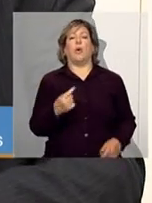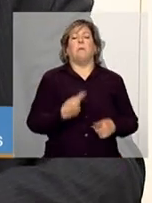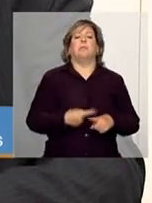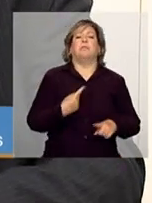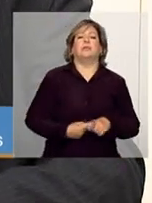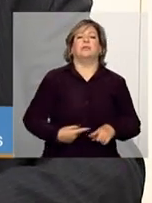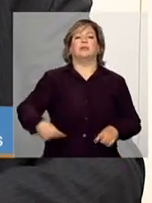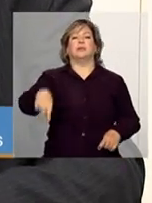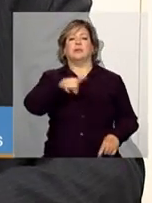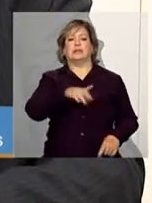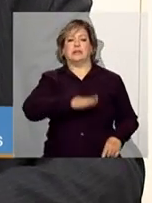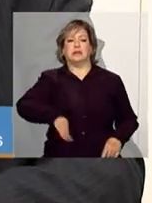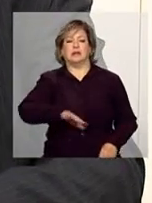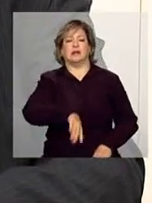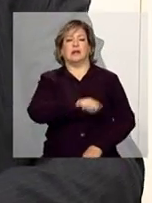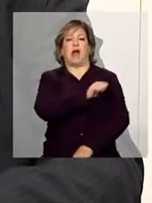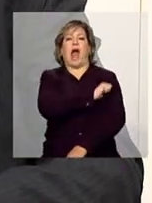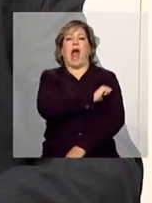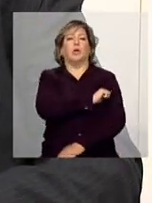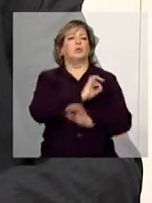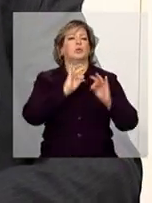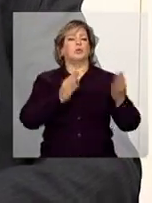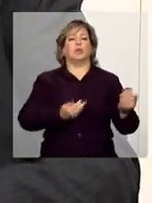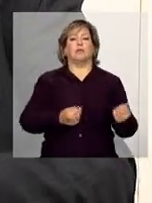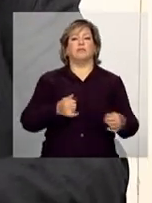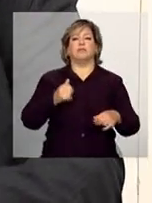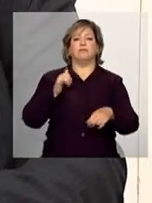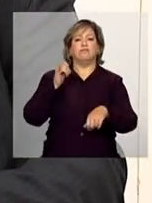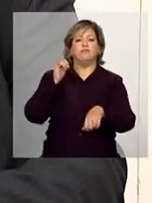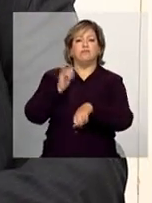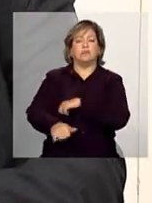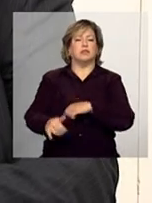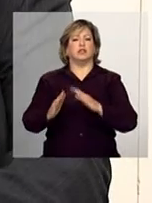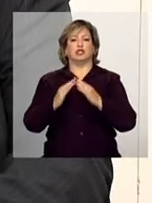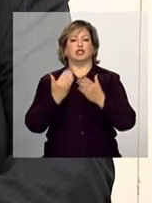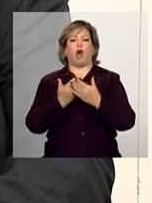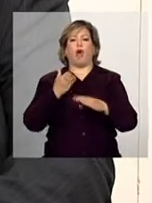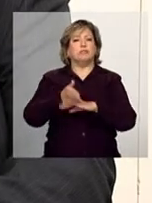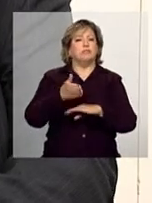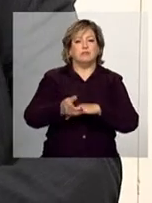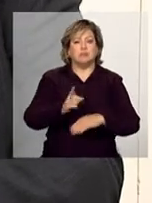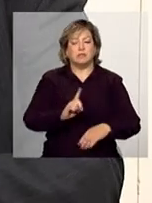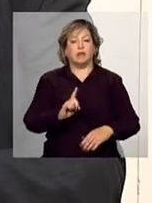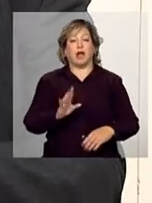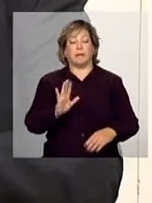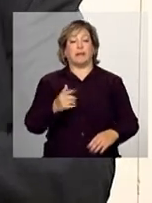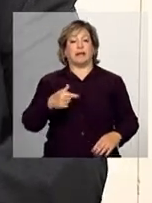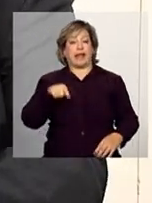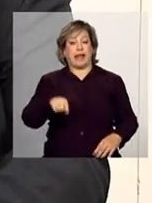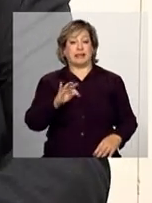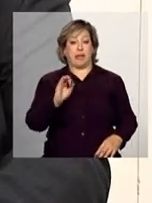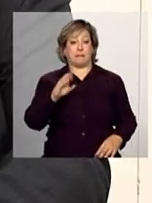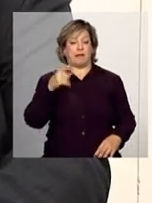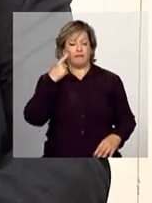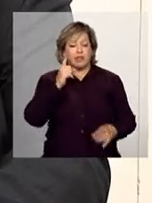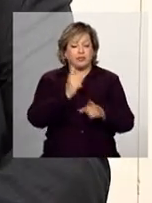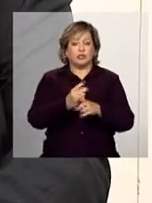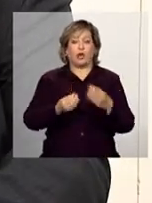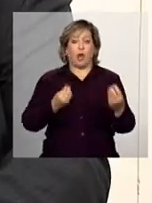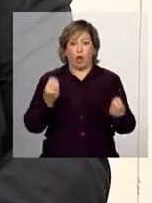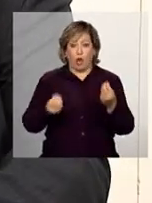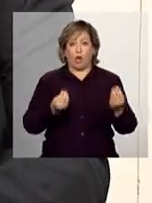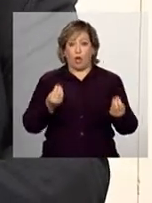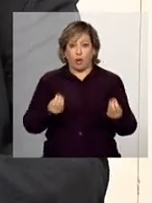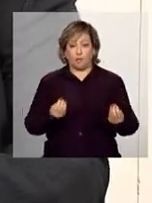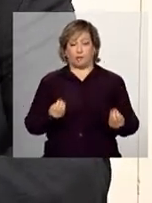a esse descumprimento, nós também temos a possibilidade, o fazemos, de, em algumas situações de